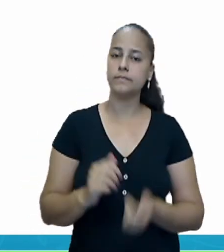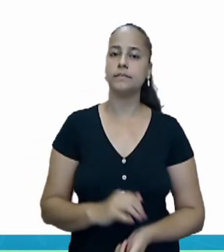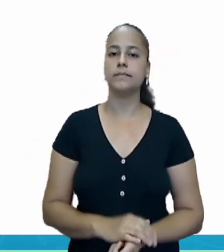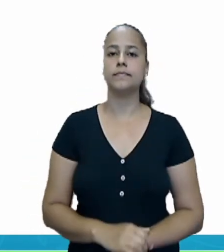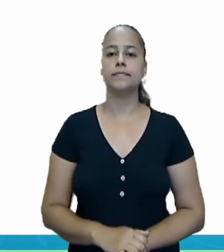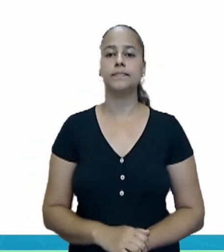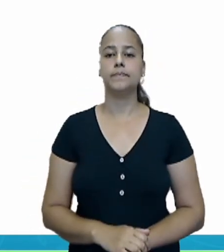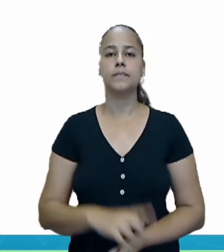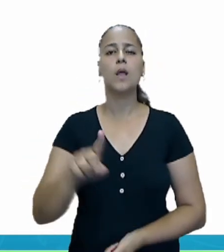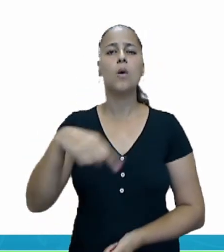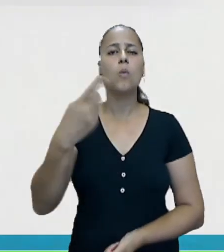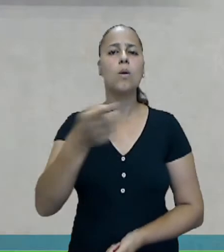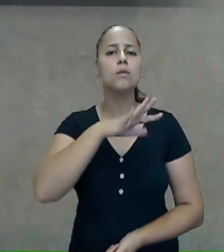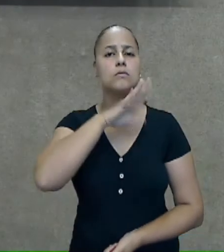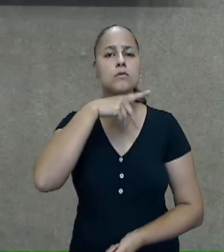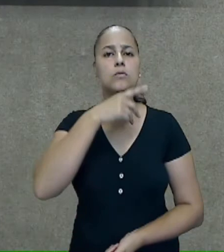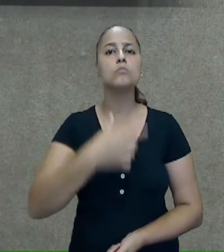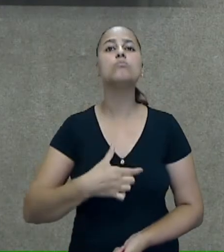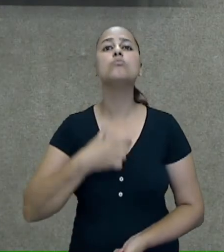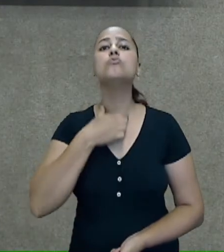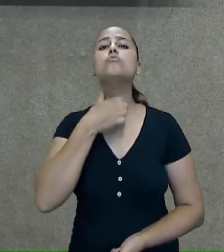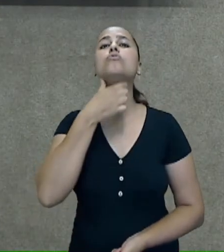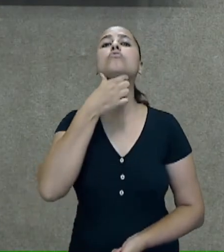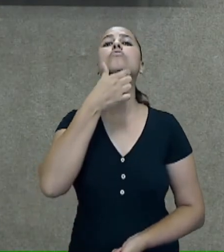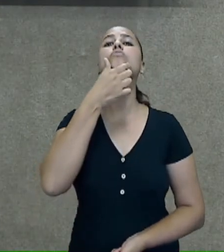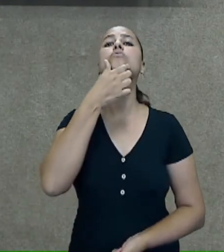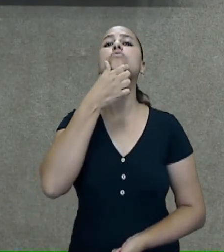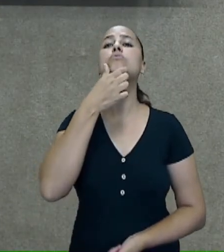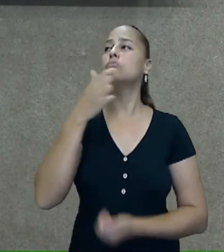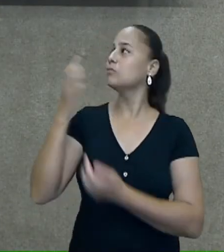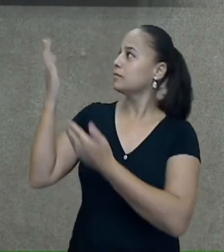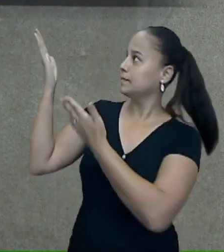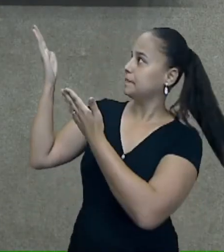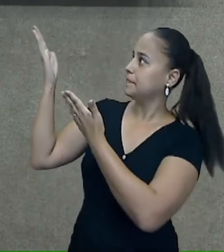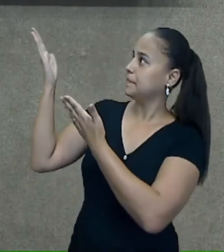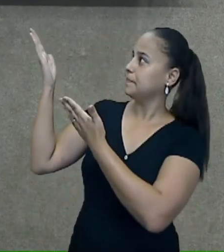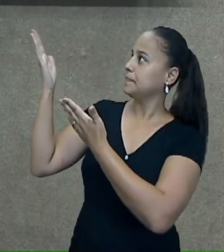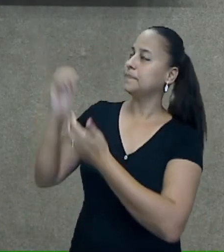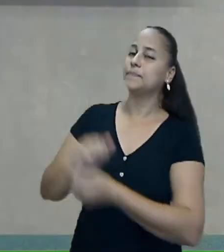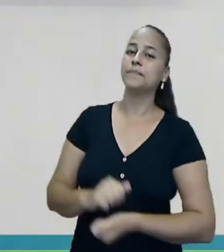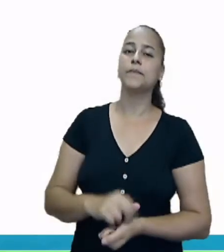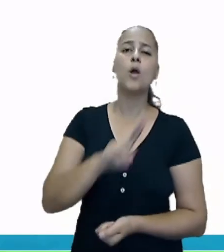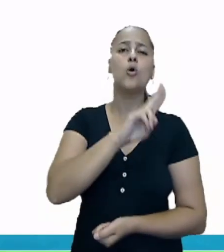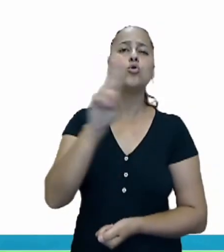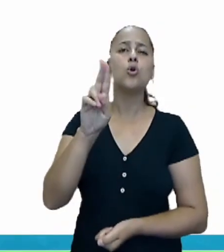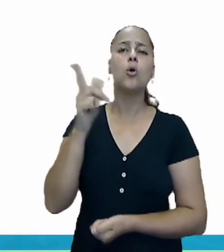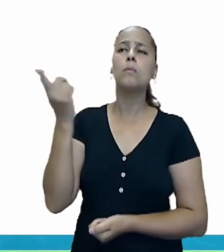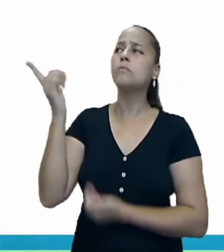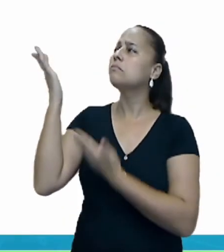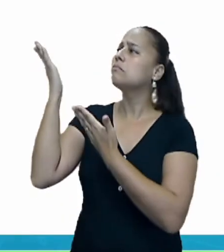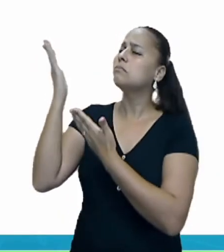O próximo é a girafa, né? Então, nós vamos escrever girafa.